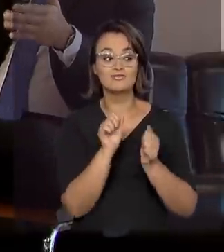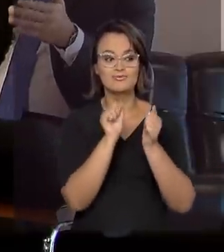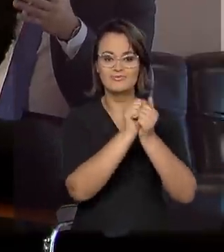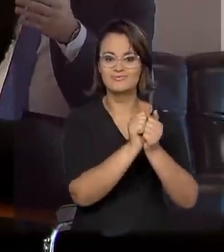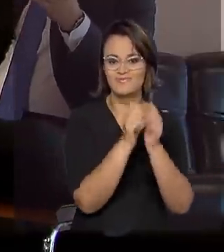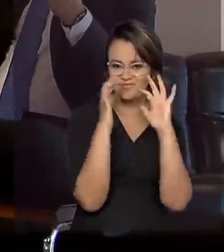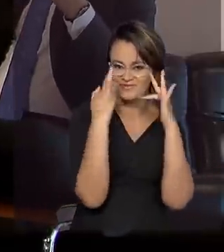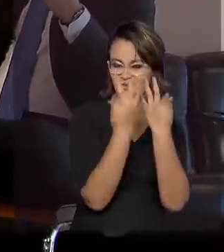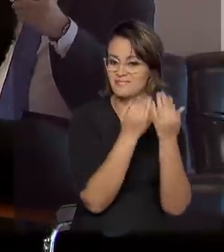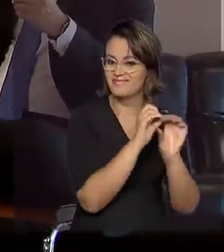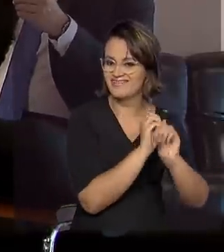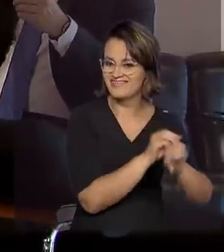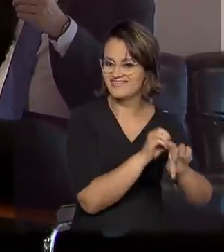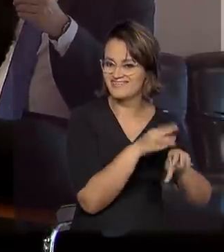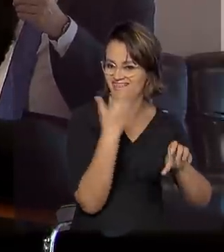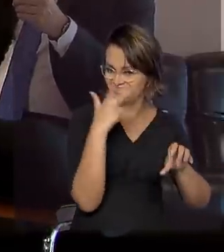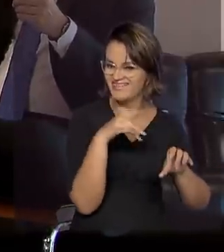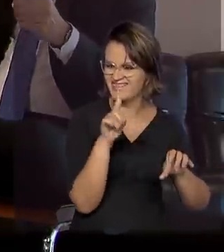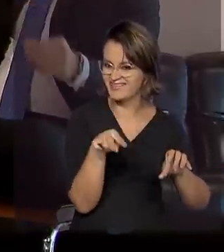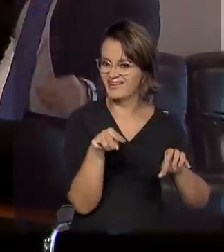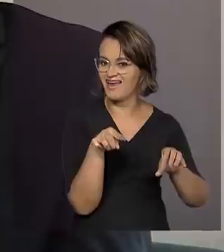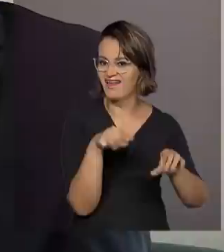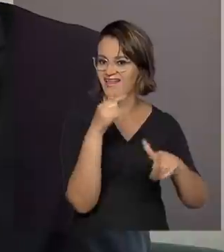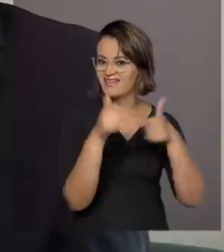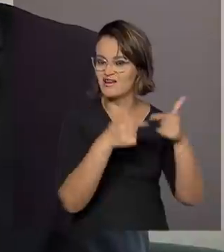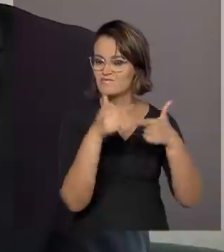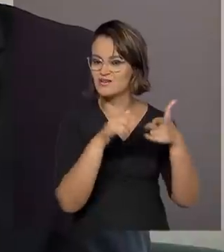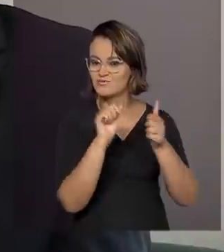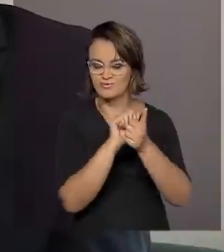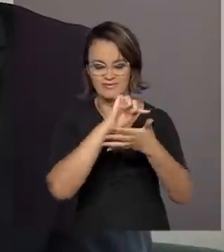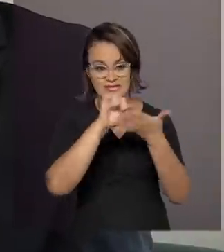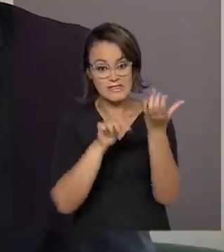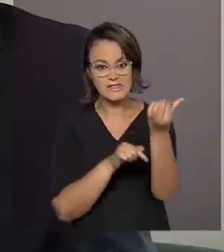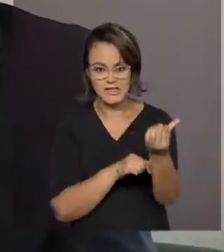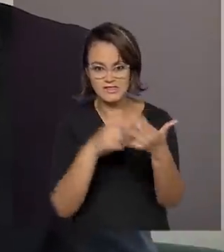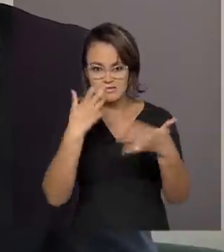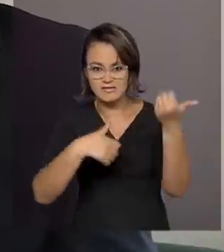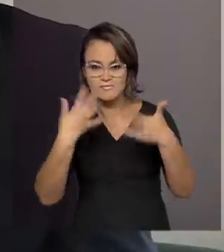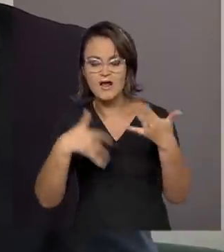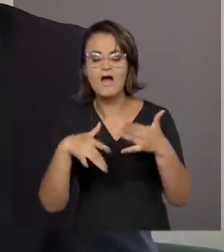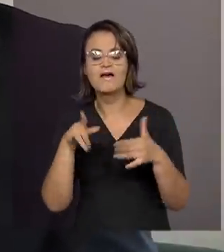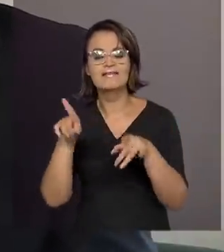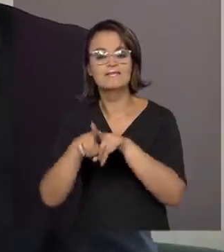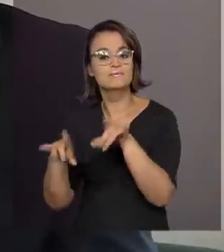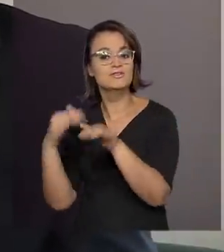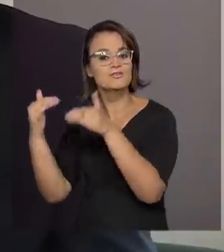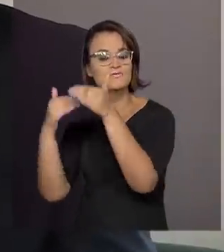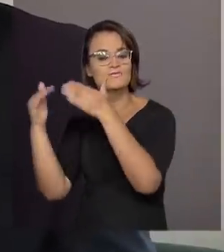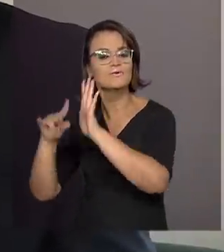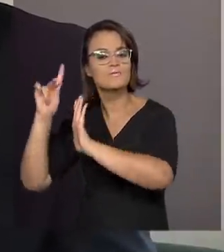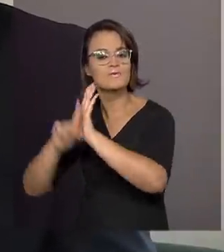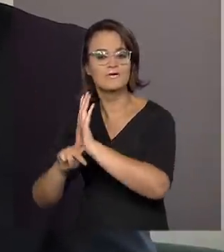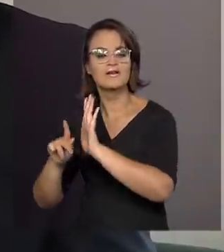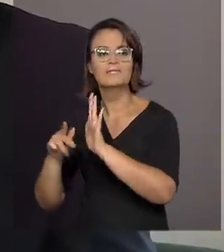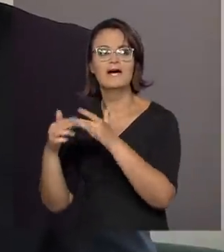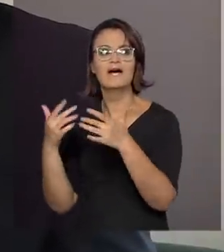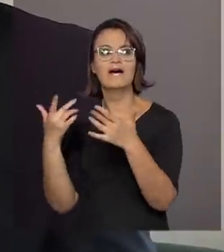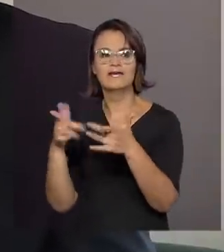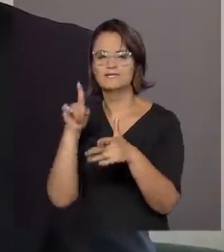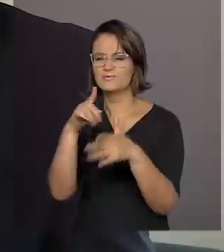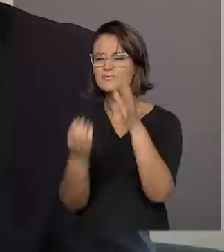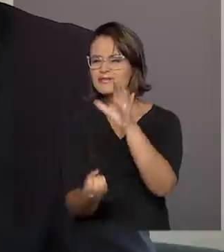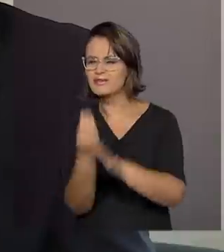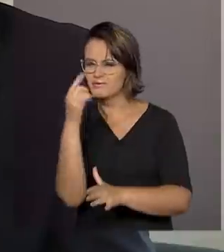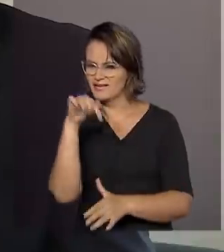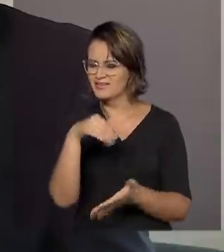pais no aprendizado das crianças, trabalhando com esses seis elementos e também desenvolvendo um programa que o senhor